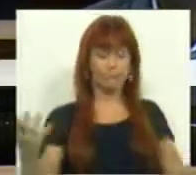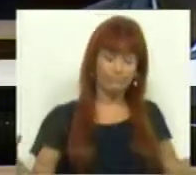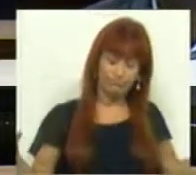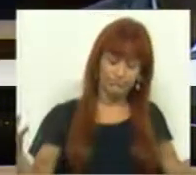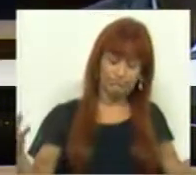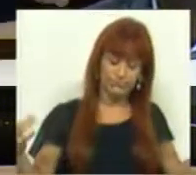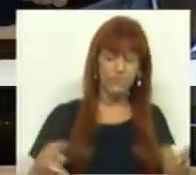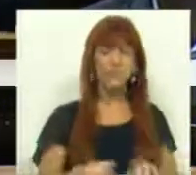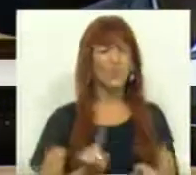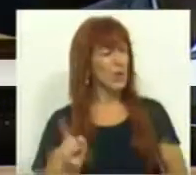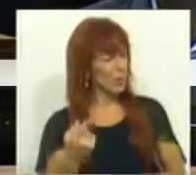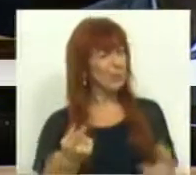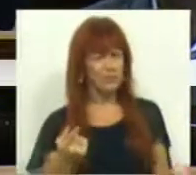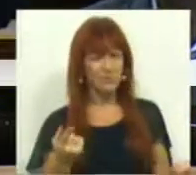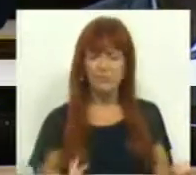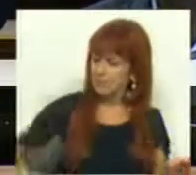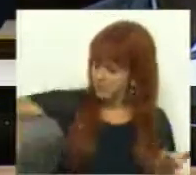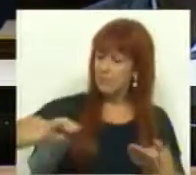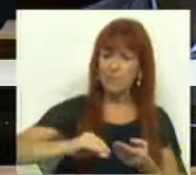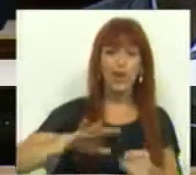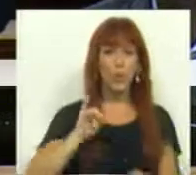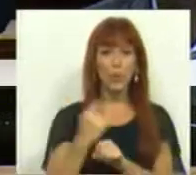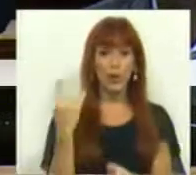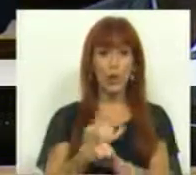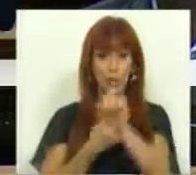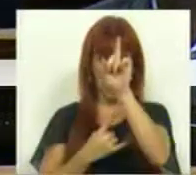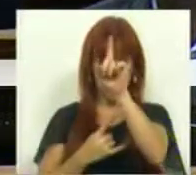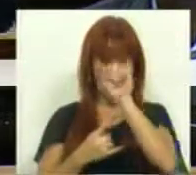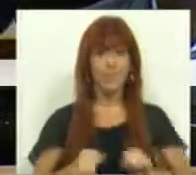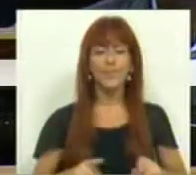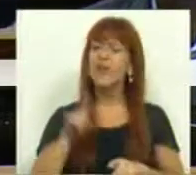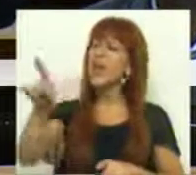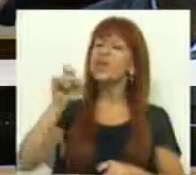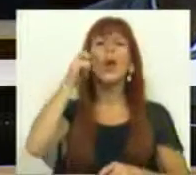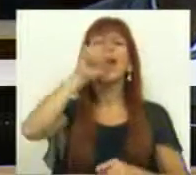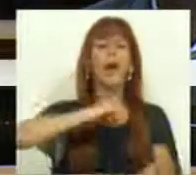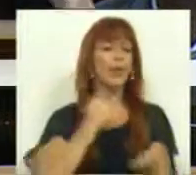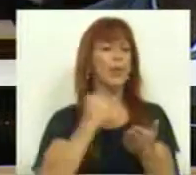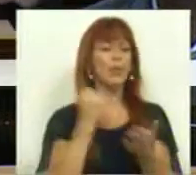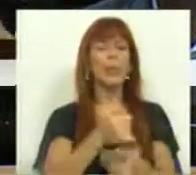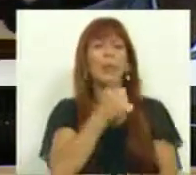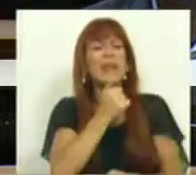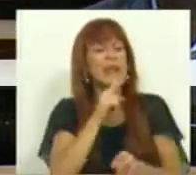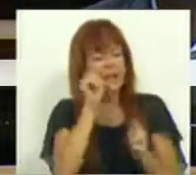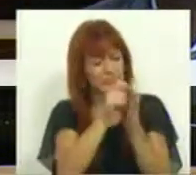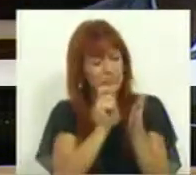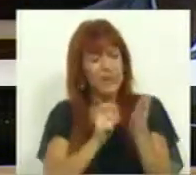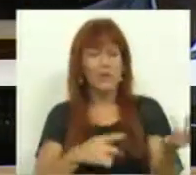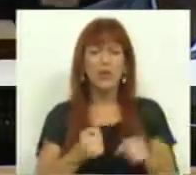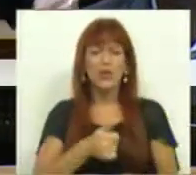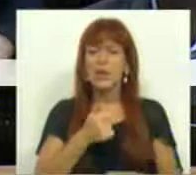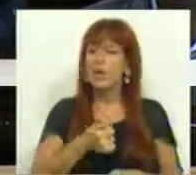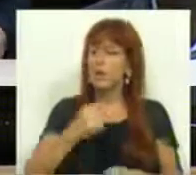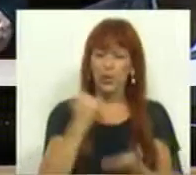E, como se isto não bastasse, há um outro aspecto, que é a escolha do notário por medida. Portanto, o notário do